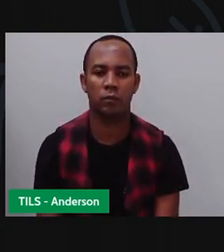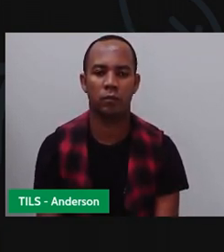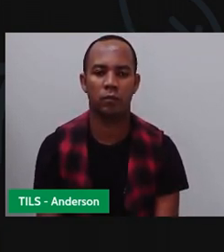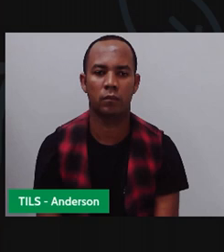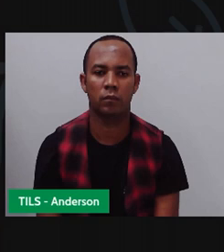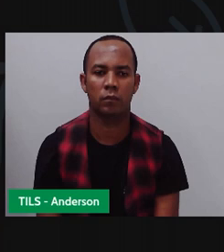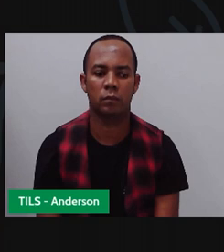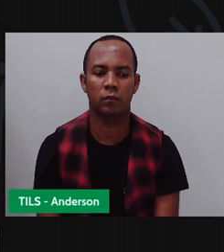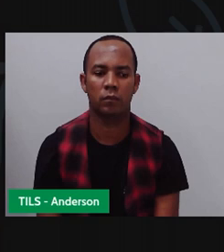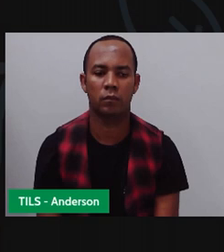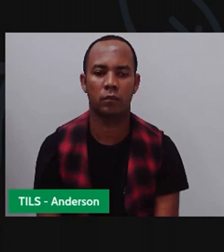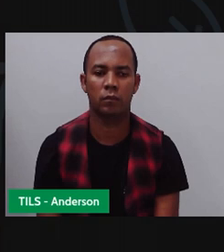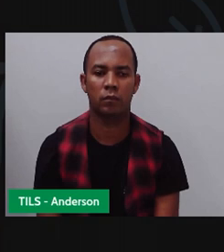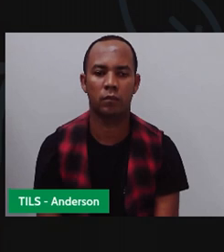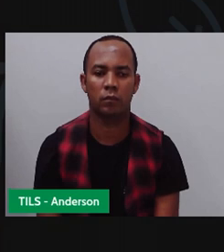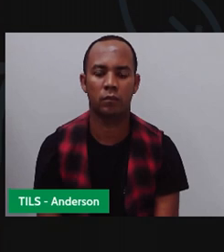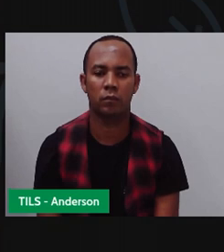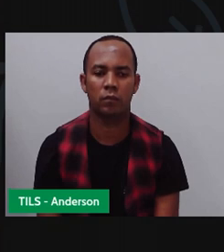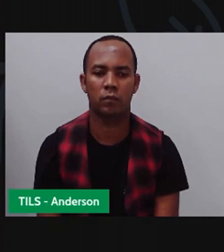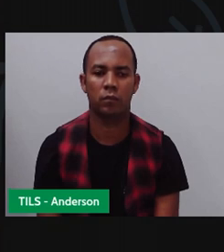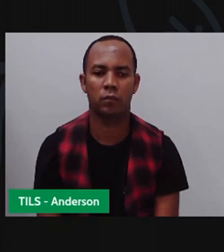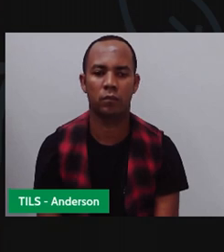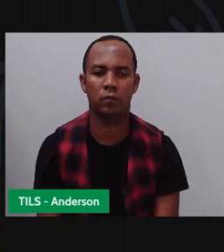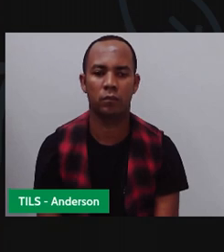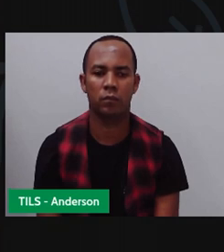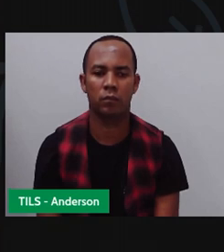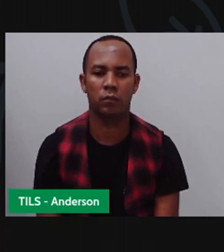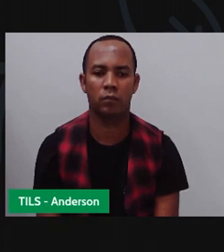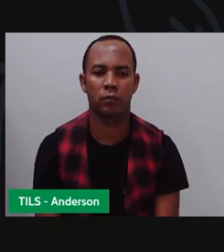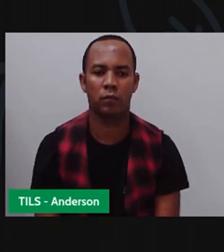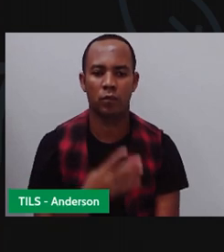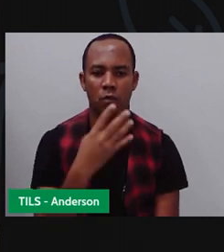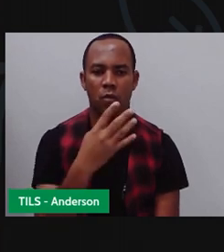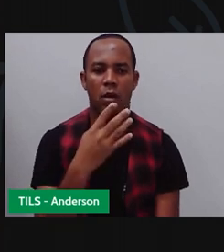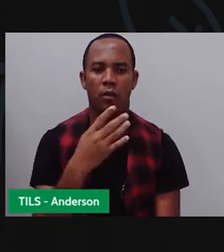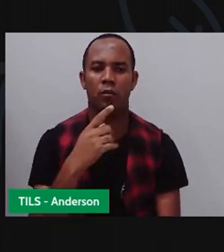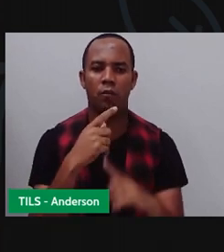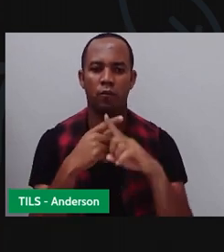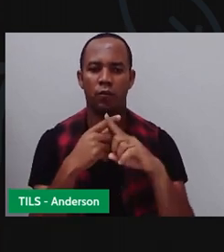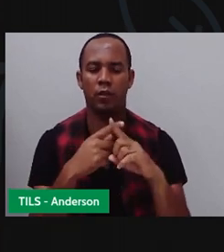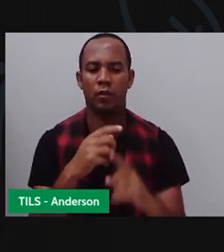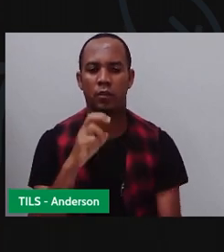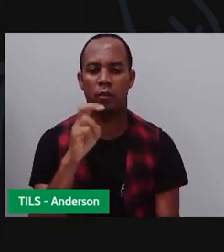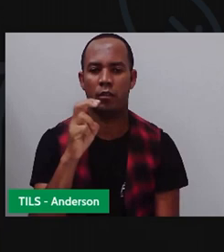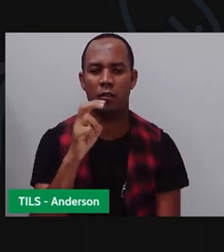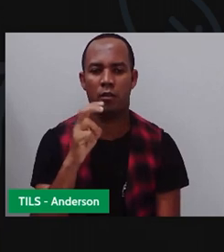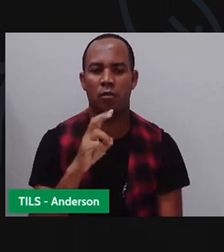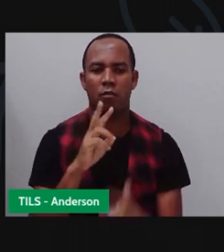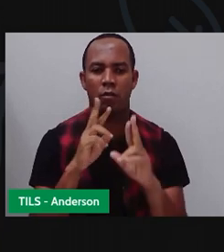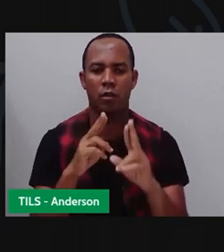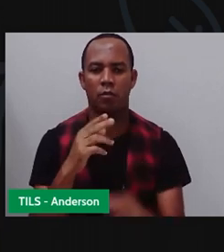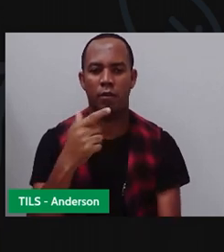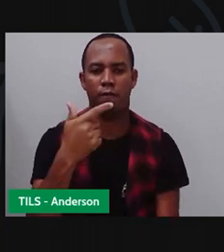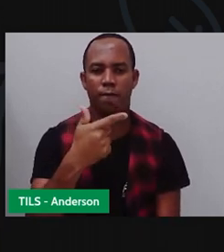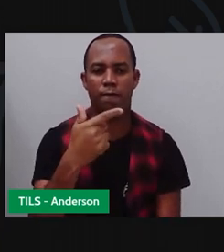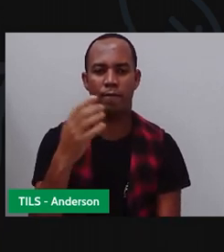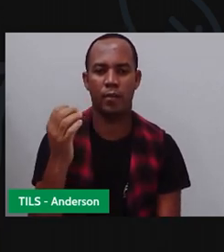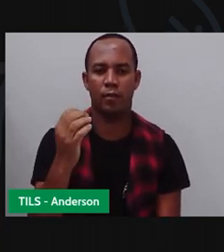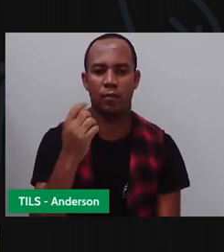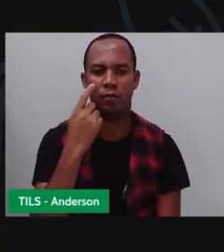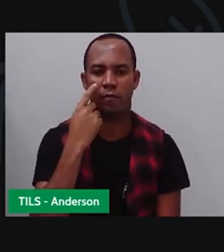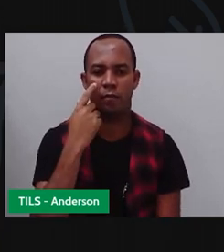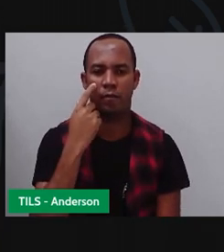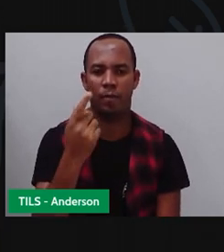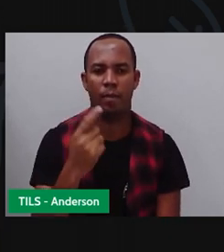Quatro vezes cinco. Que é igual a quanto? Vinte. Ó, pró, mas eu coloquei cinco